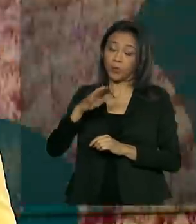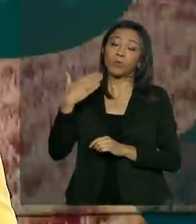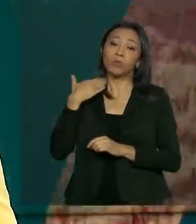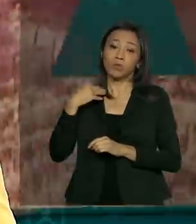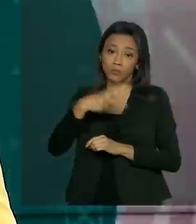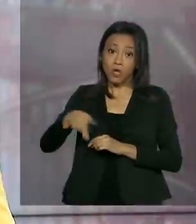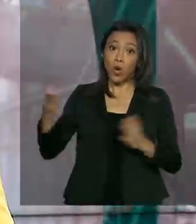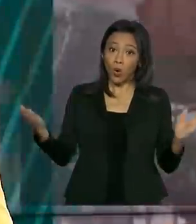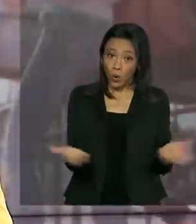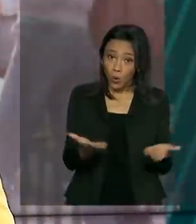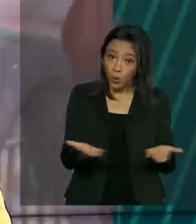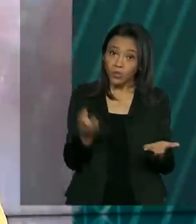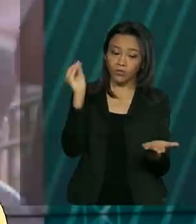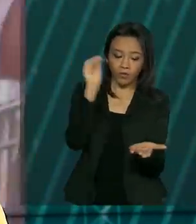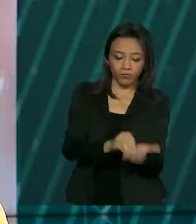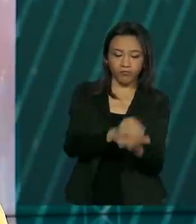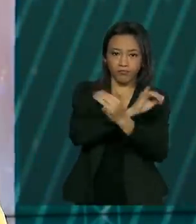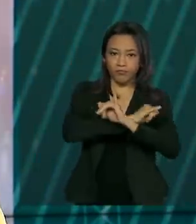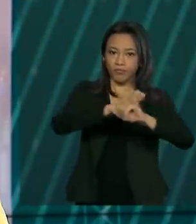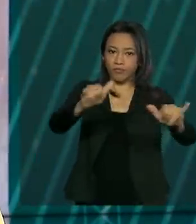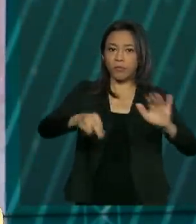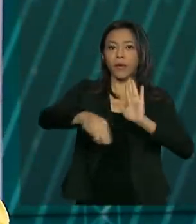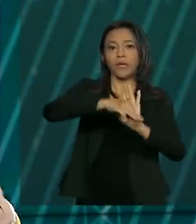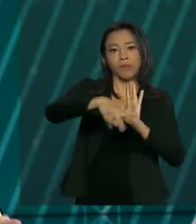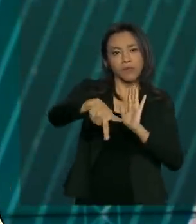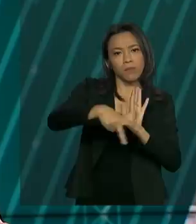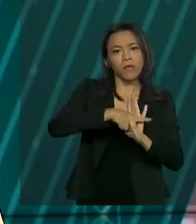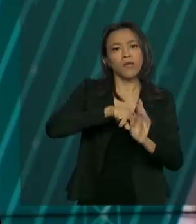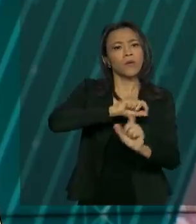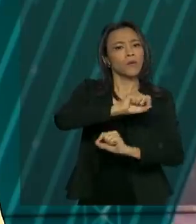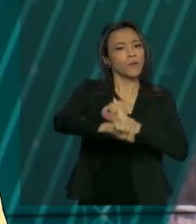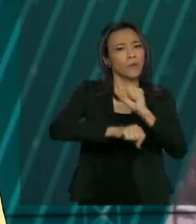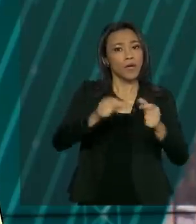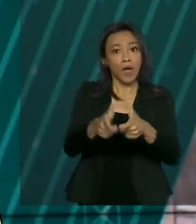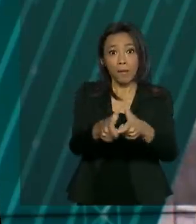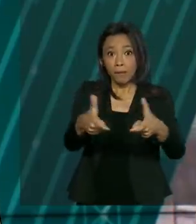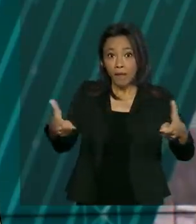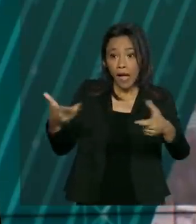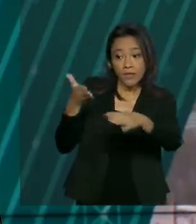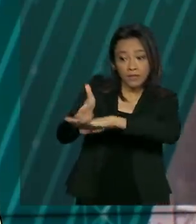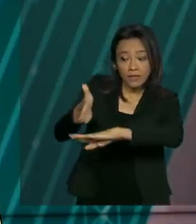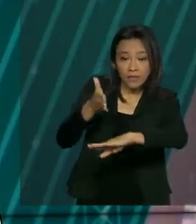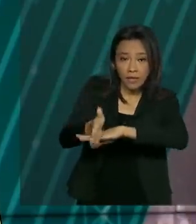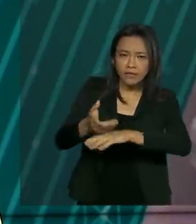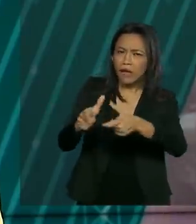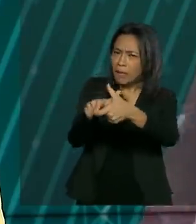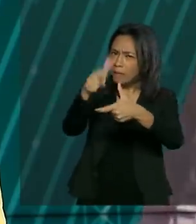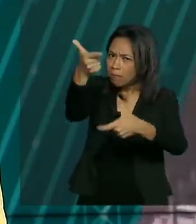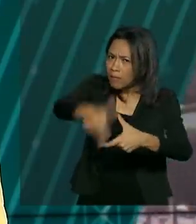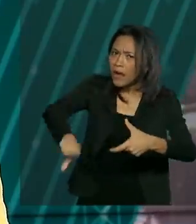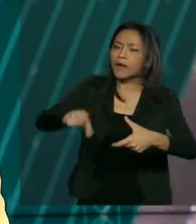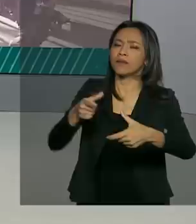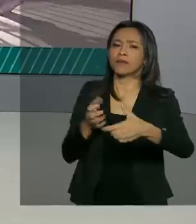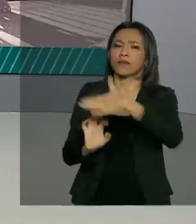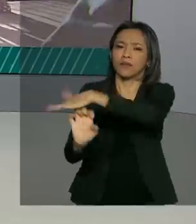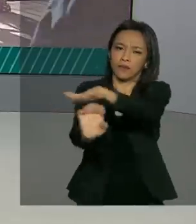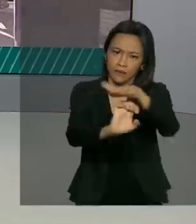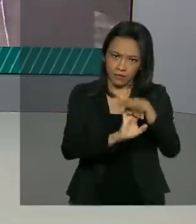hoje no Diário Oficial da União, uma medida provisória que amplia o acesso desse recurso a mais categorias de empresas.